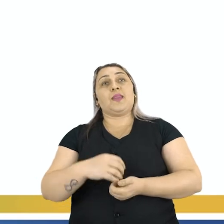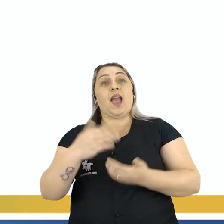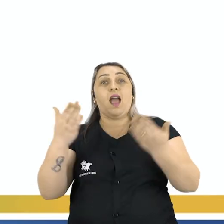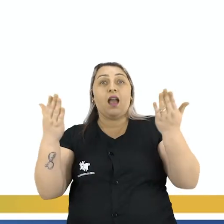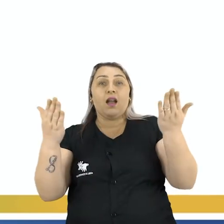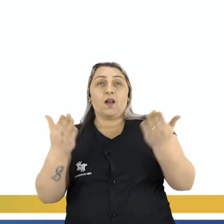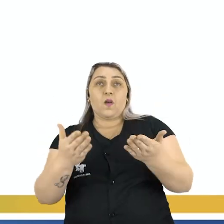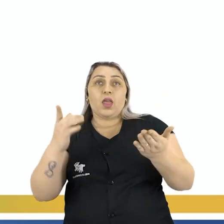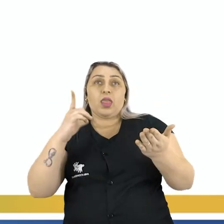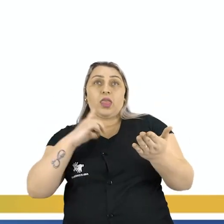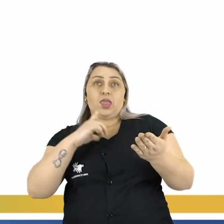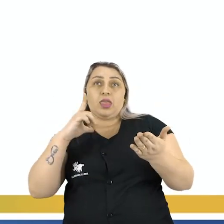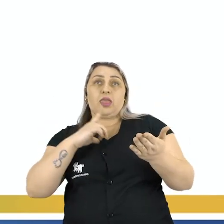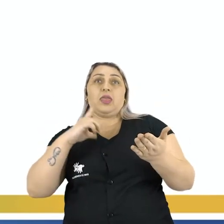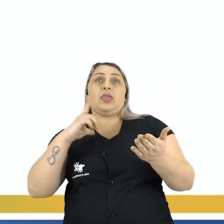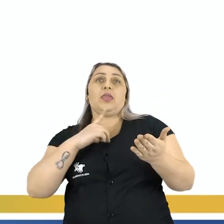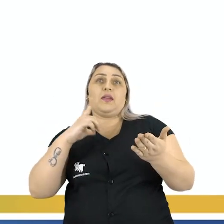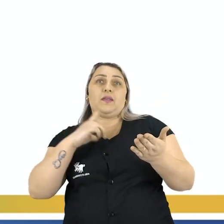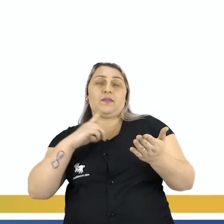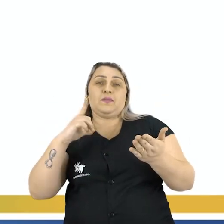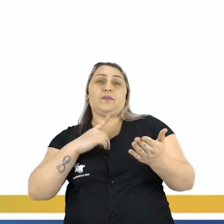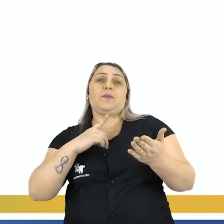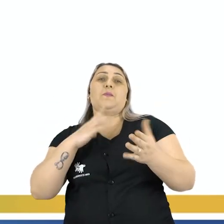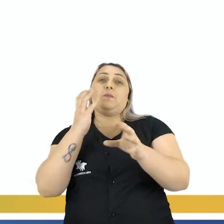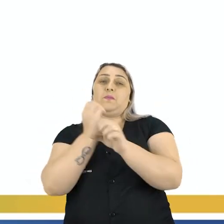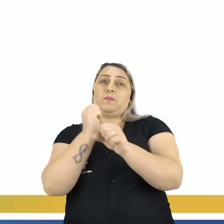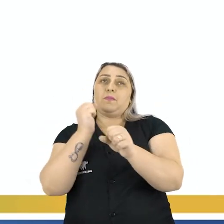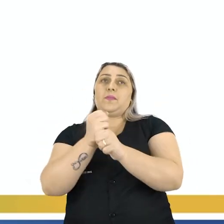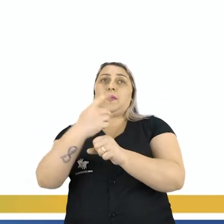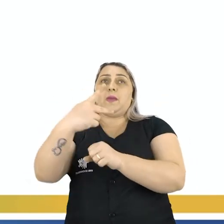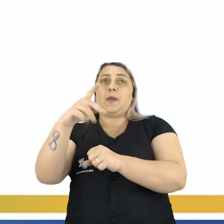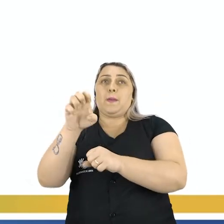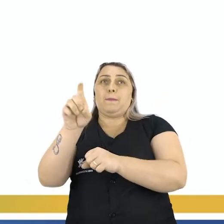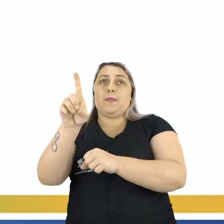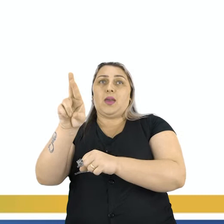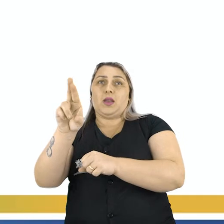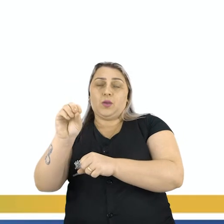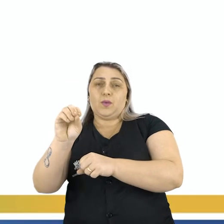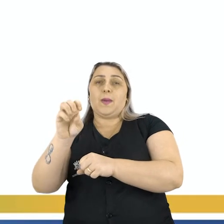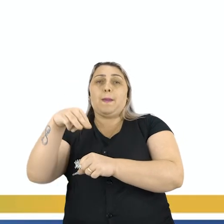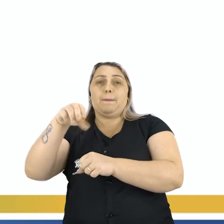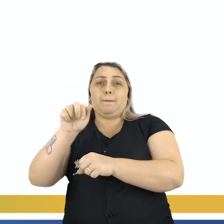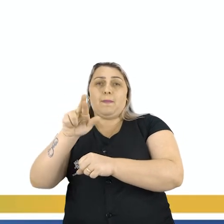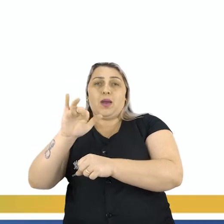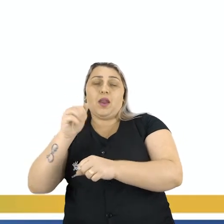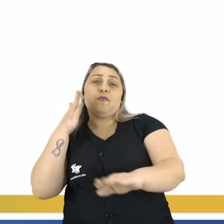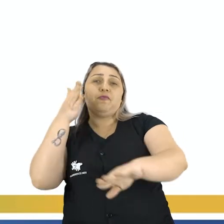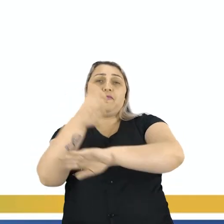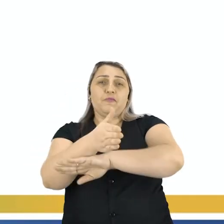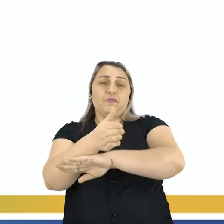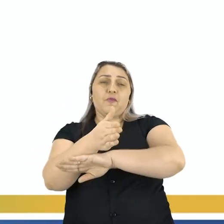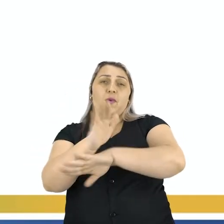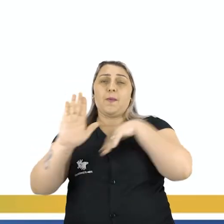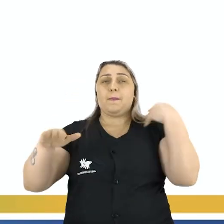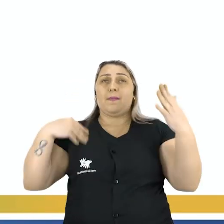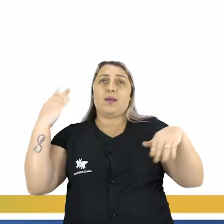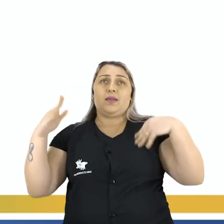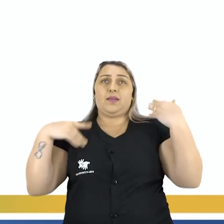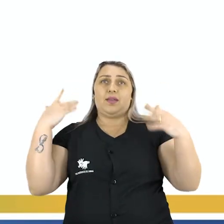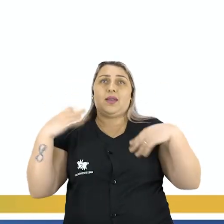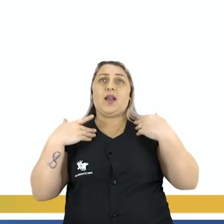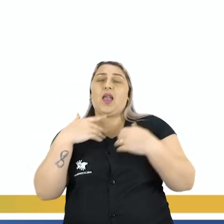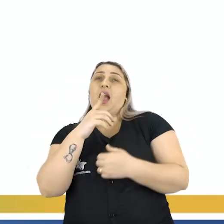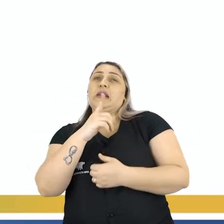Agora nós temos uma outra situação Um problema Pedro e Maria foram ao parque Como estavam